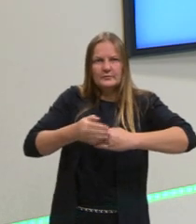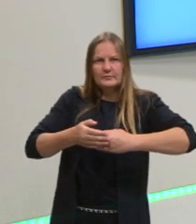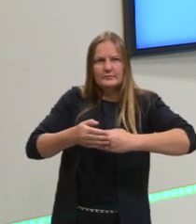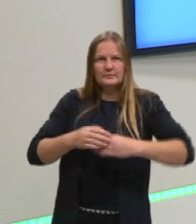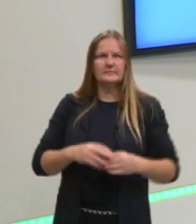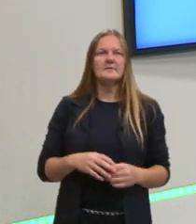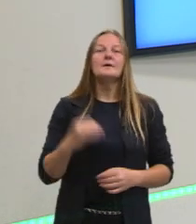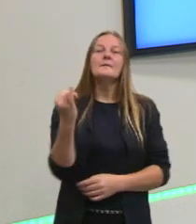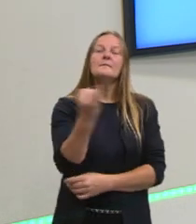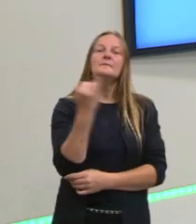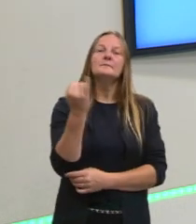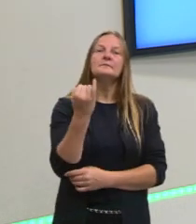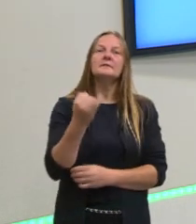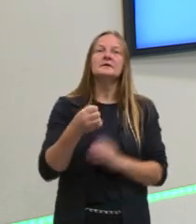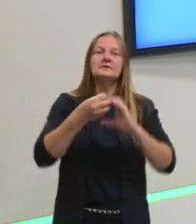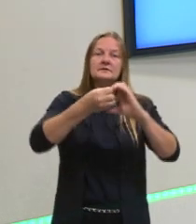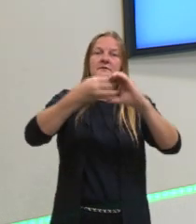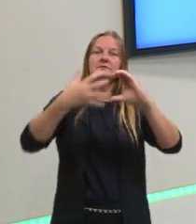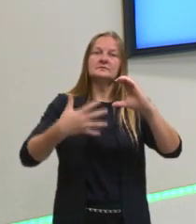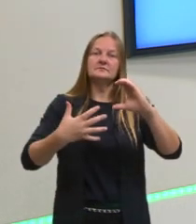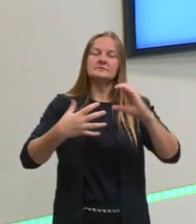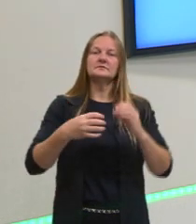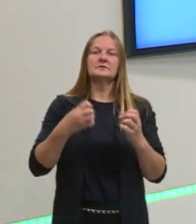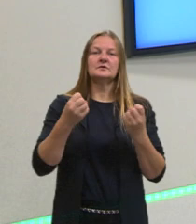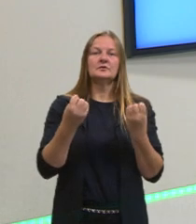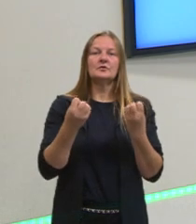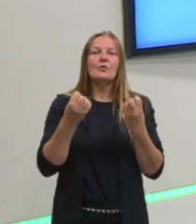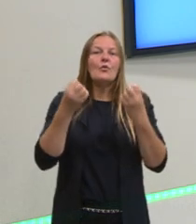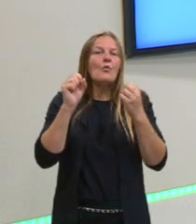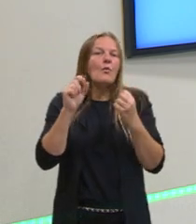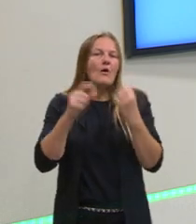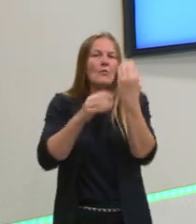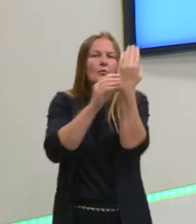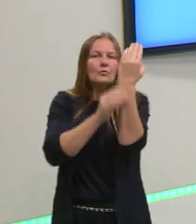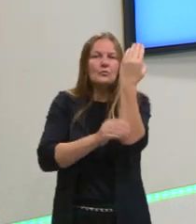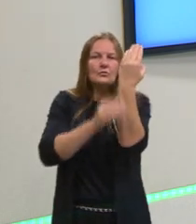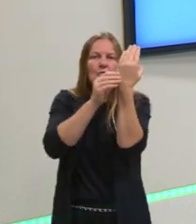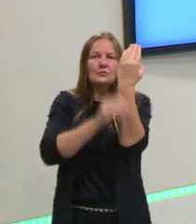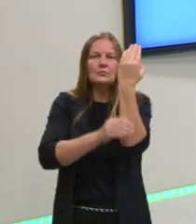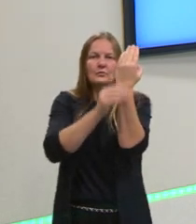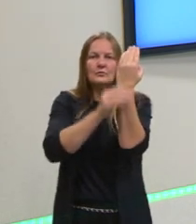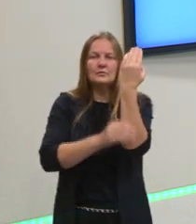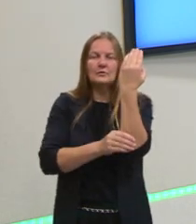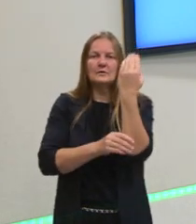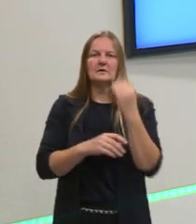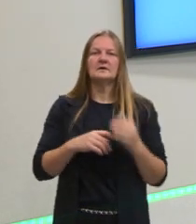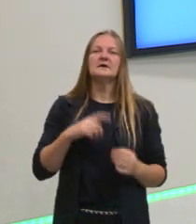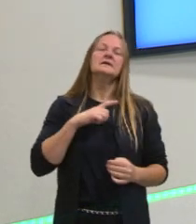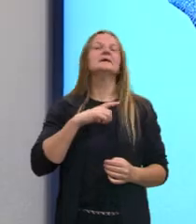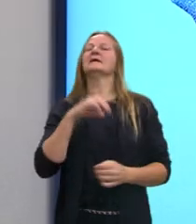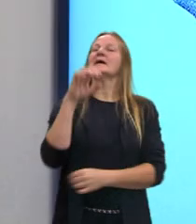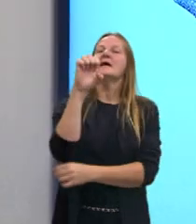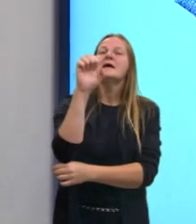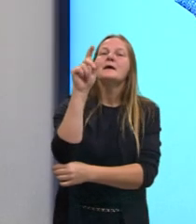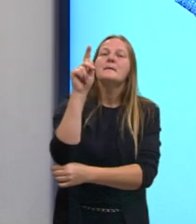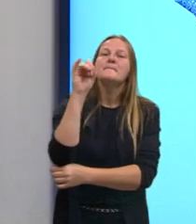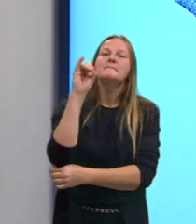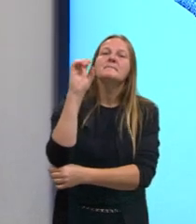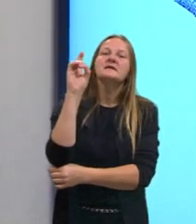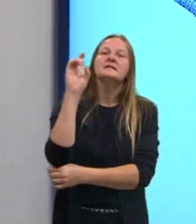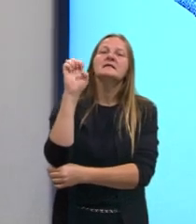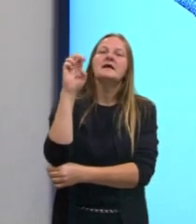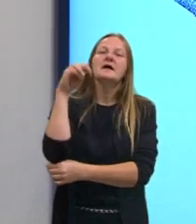Principais tecidos vegetais. Temos a epiderme vegetal, que